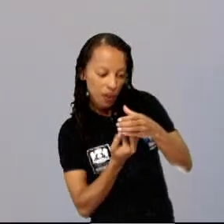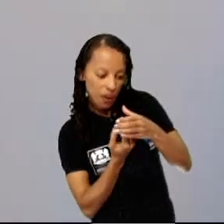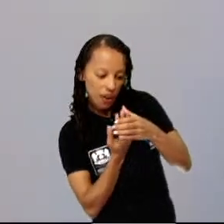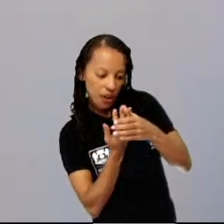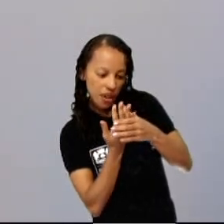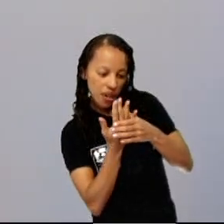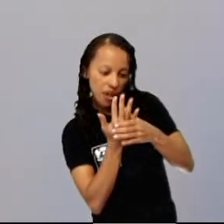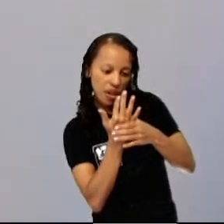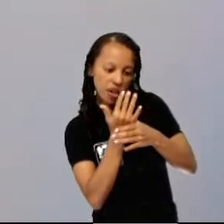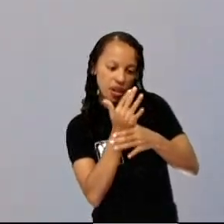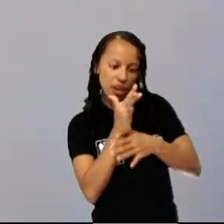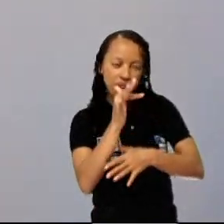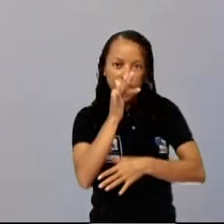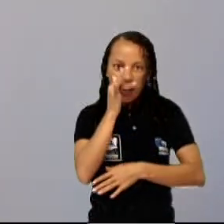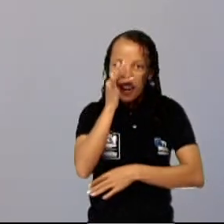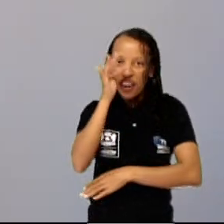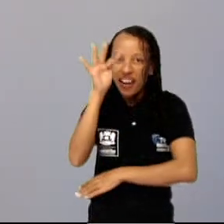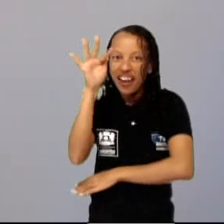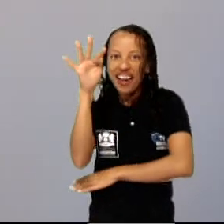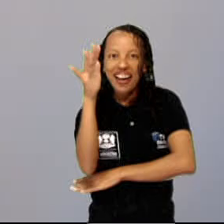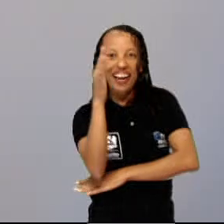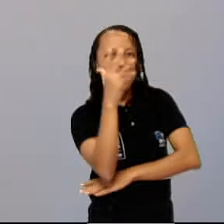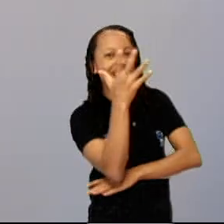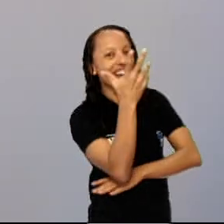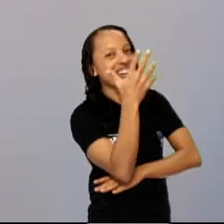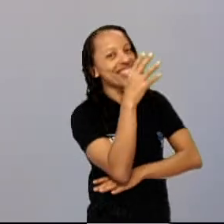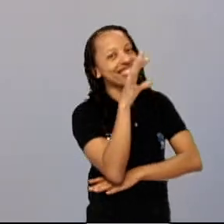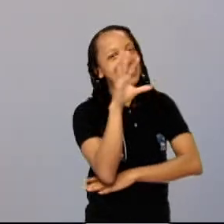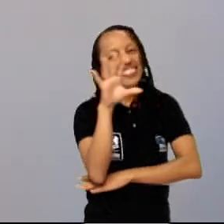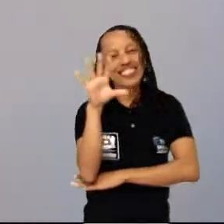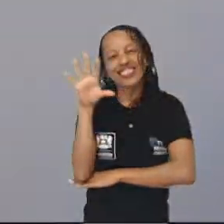virou um girassol.